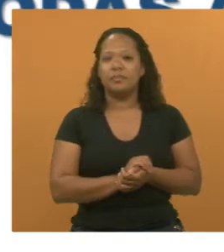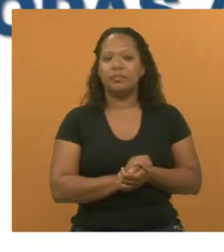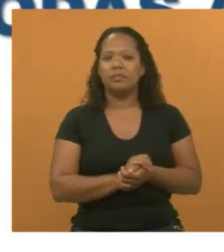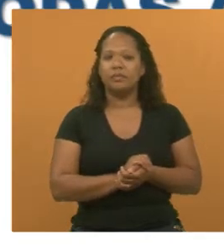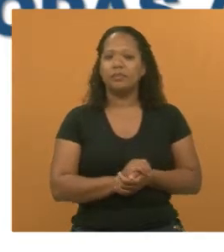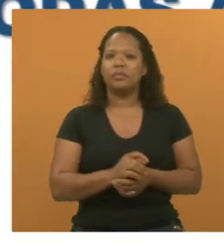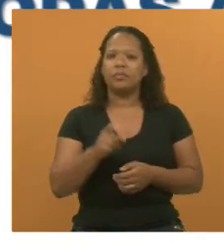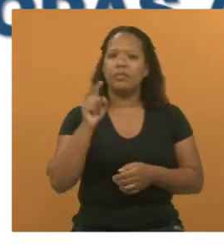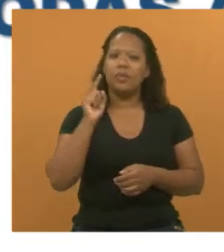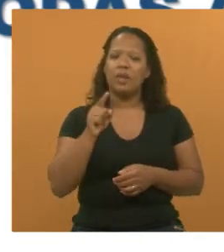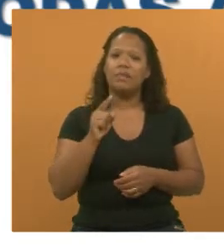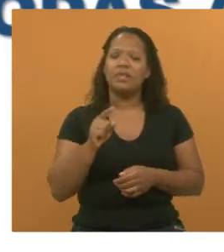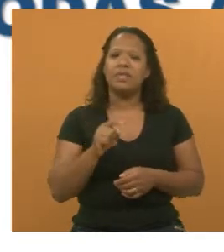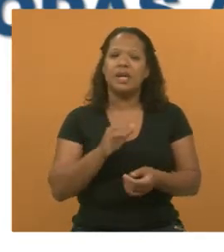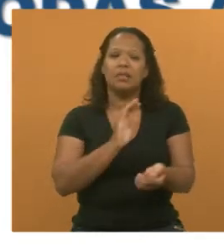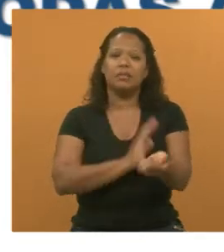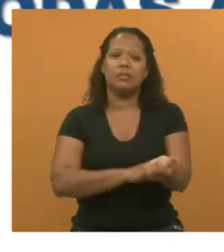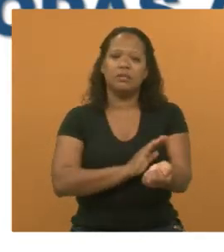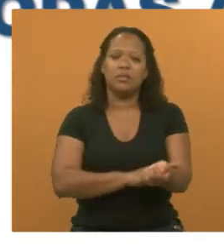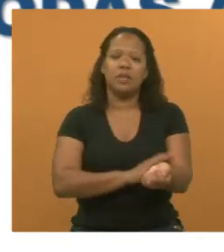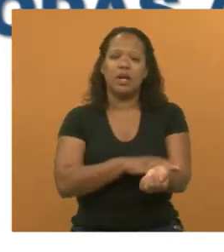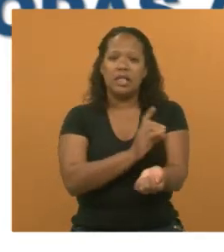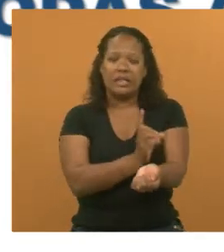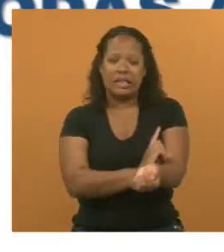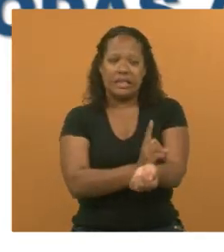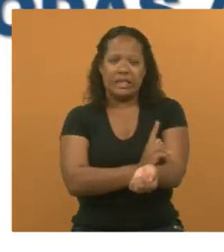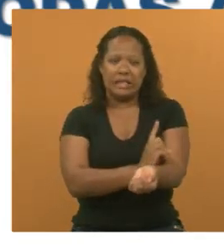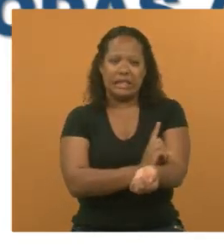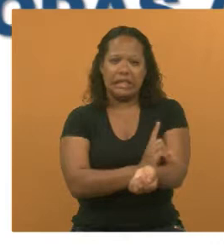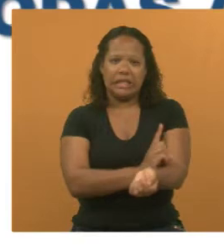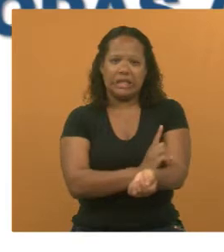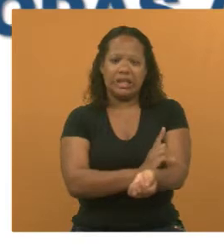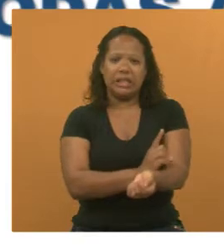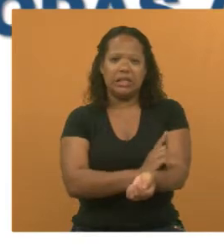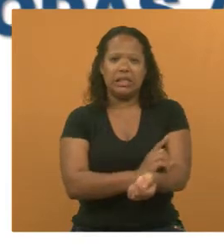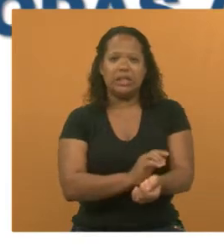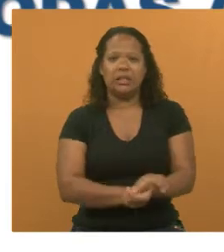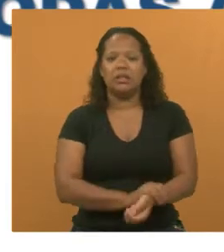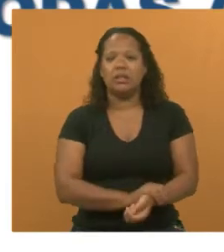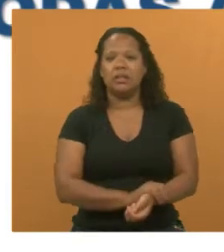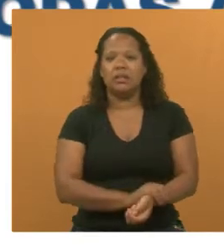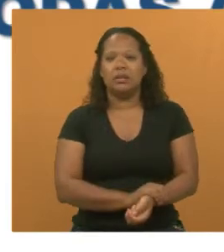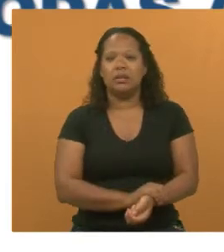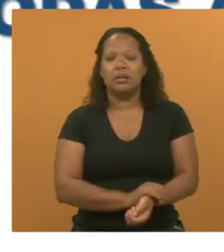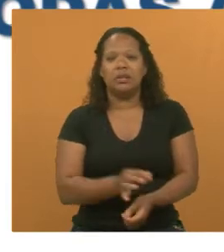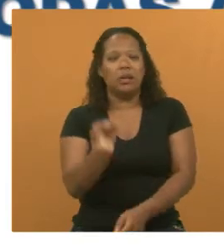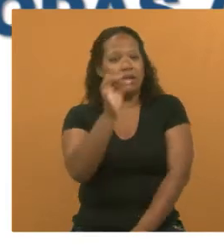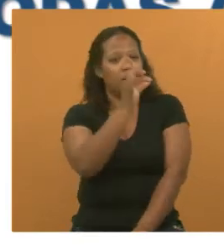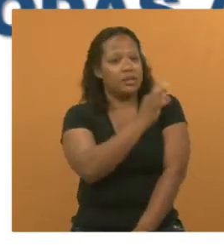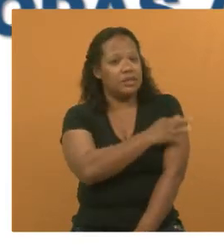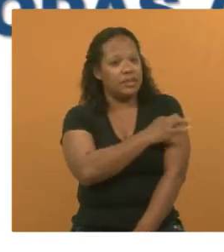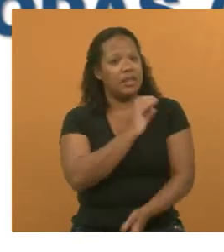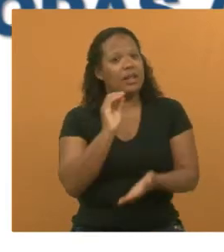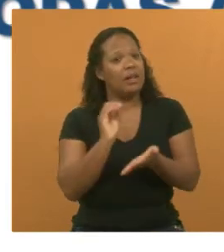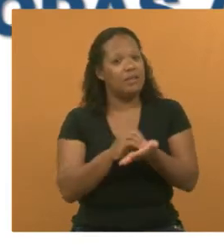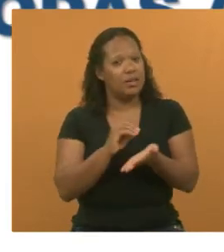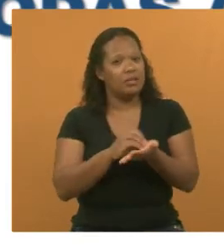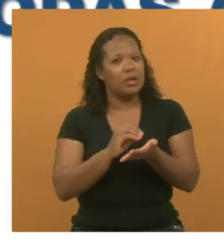você que é hipertenso, você que é diabético, você que não tem a sua vacina em dia,